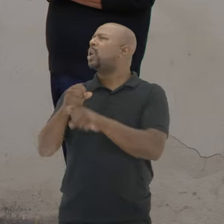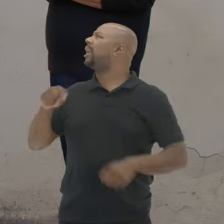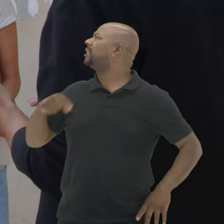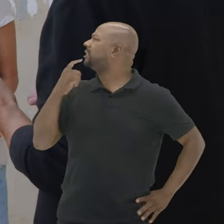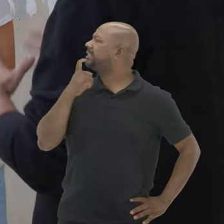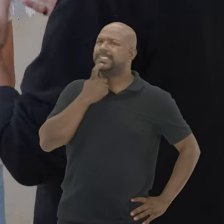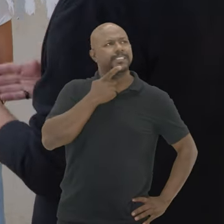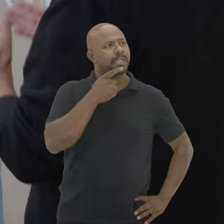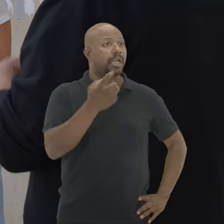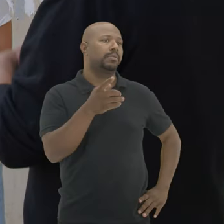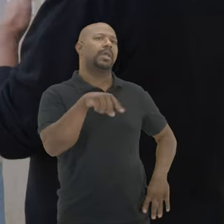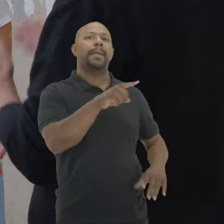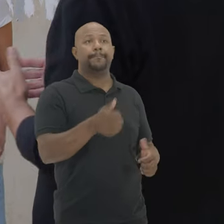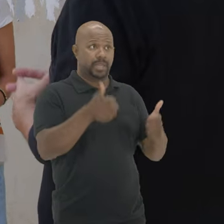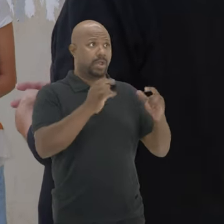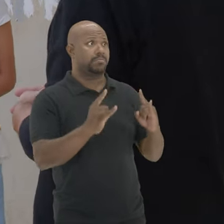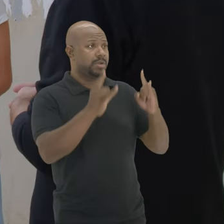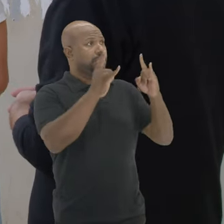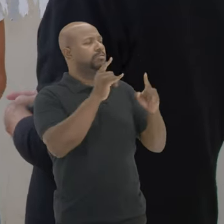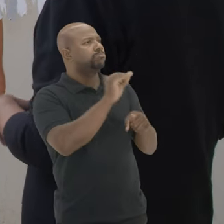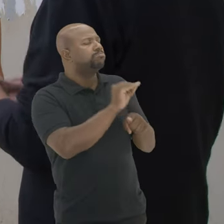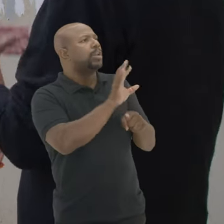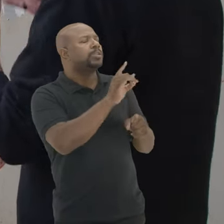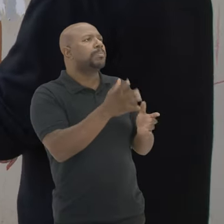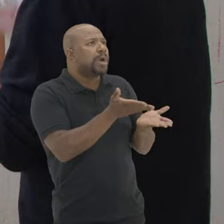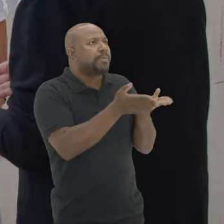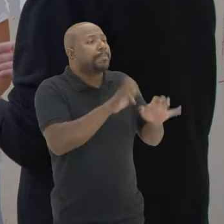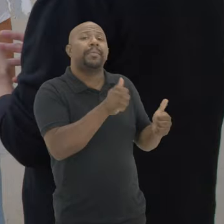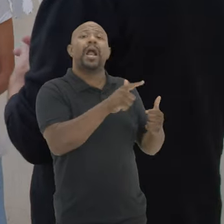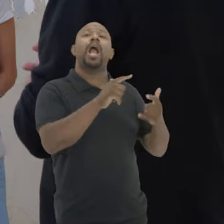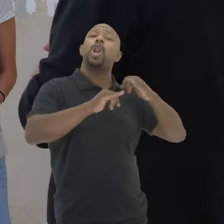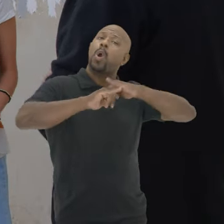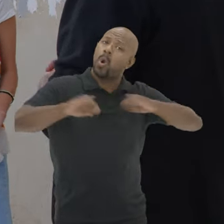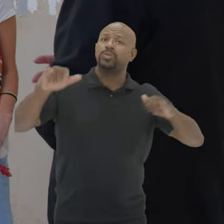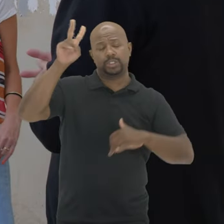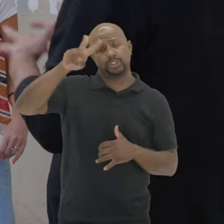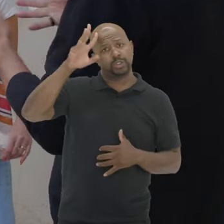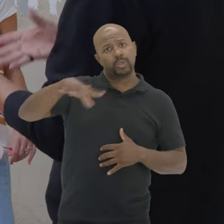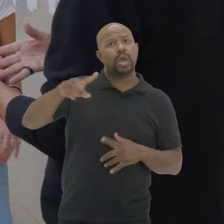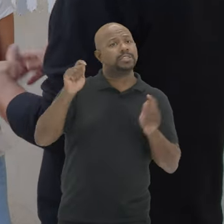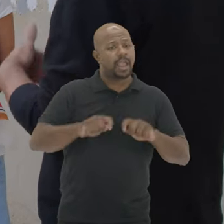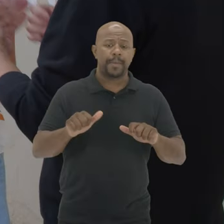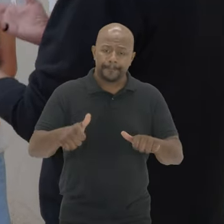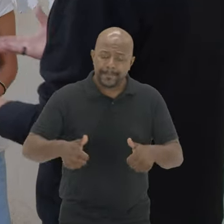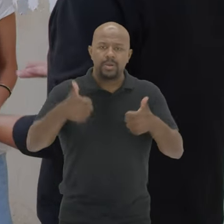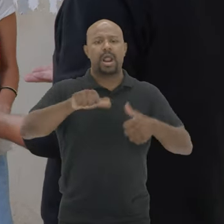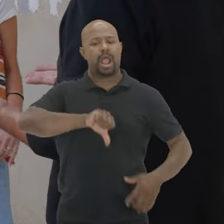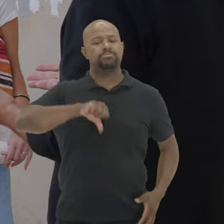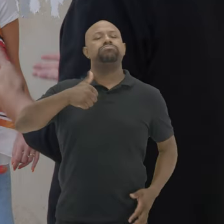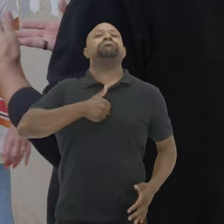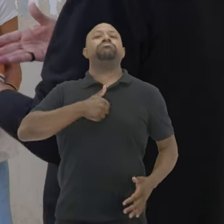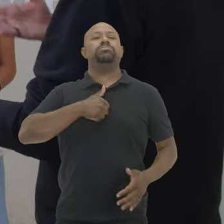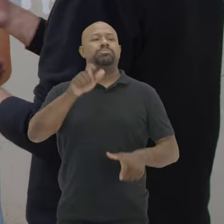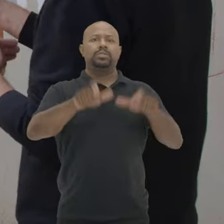cidade Que é melhor que o prédio Esteja preservado Que ele conte a história da cidade E que ele sirva Para melhorar